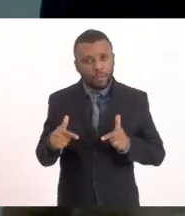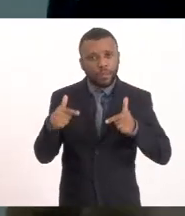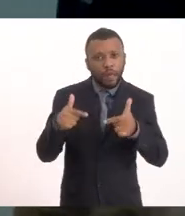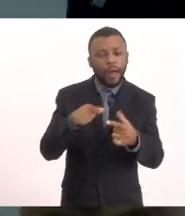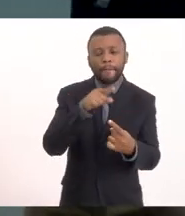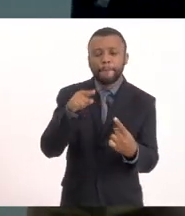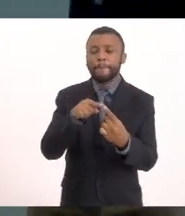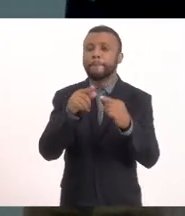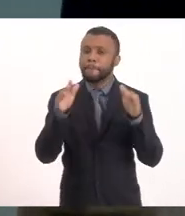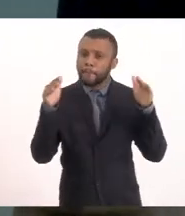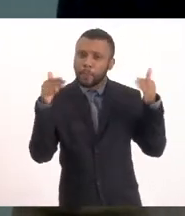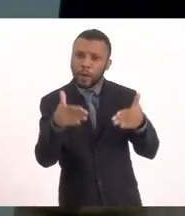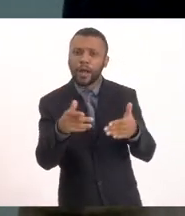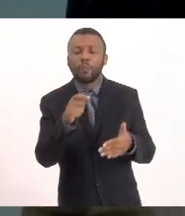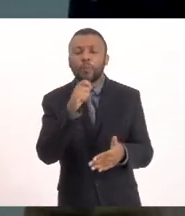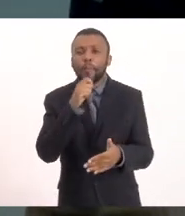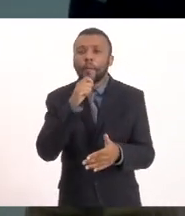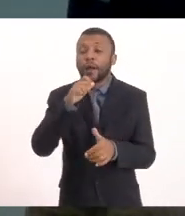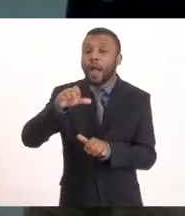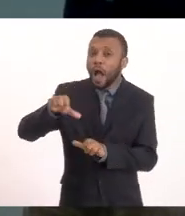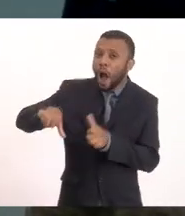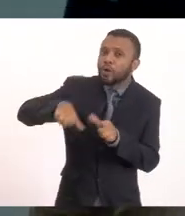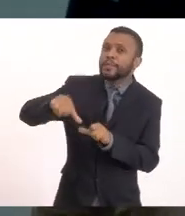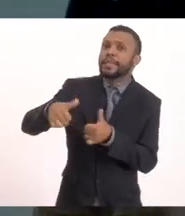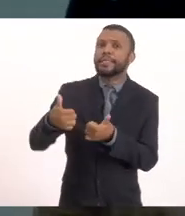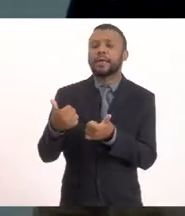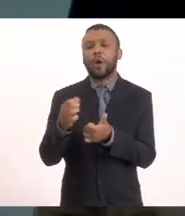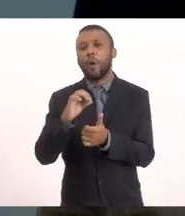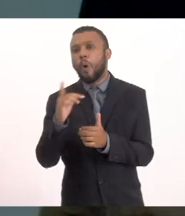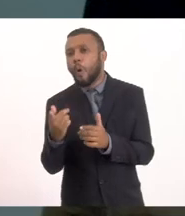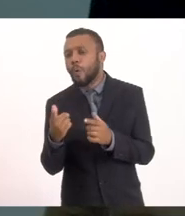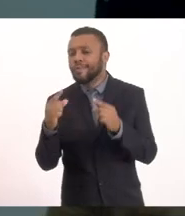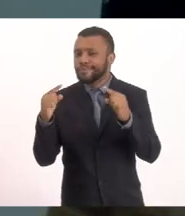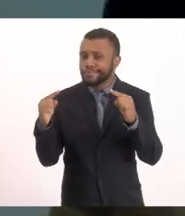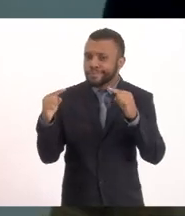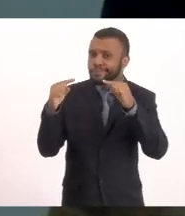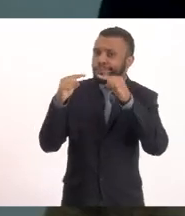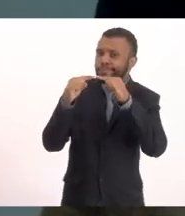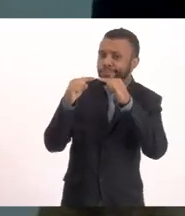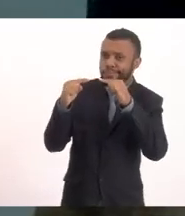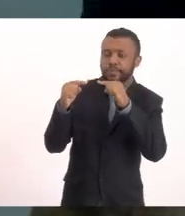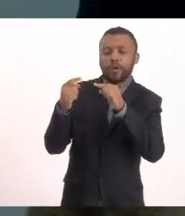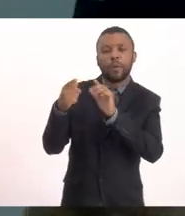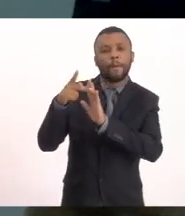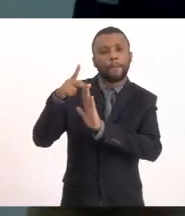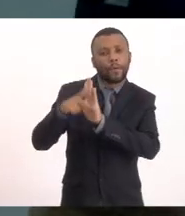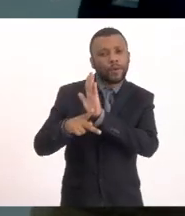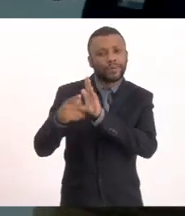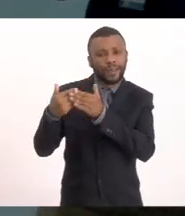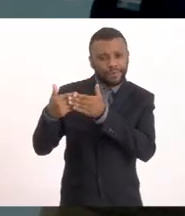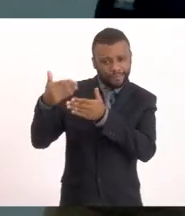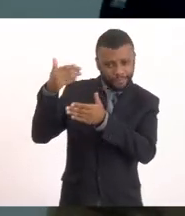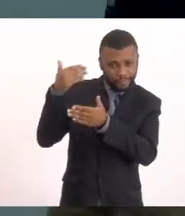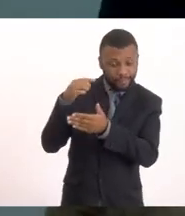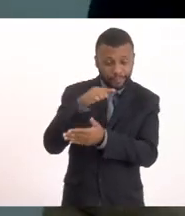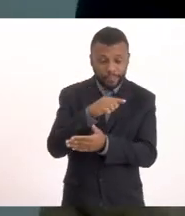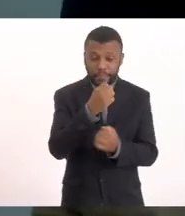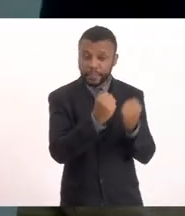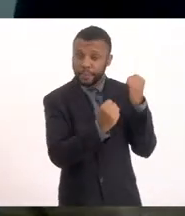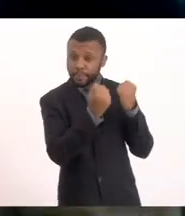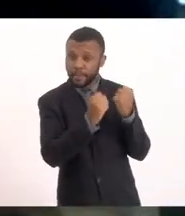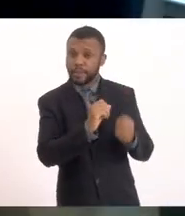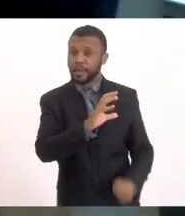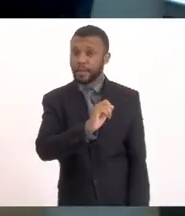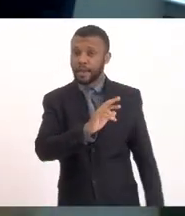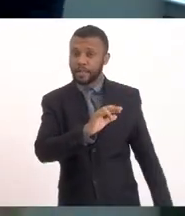Sem Nenhuma alteração Ou semelharidade Com O projeto anterior Da Carioca Que foi